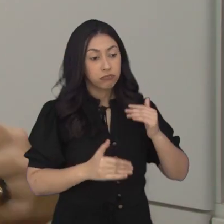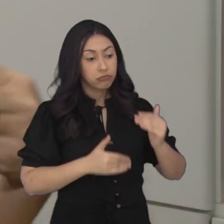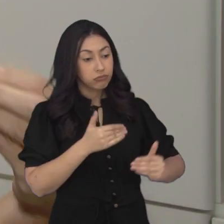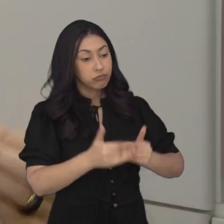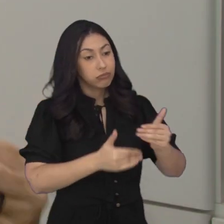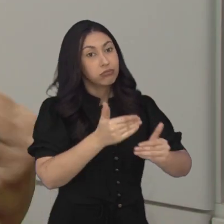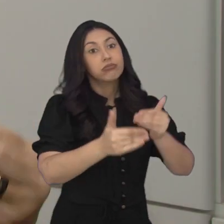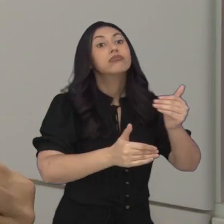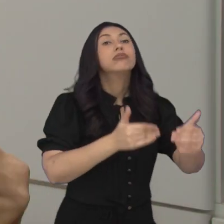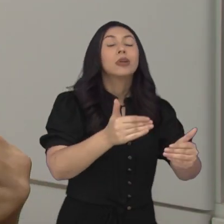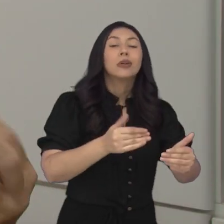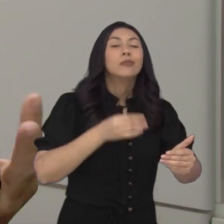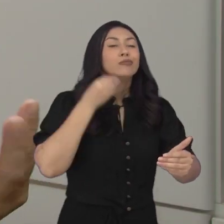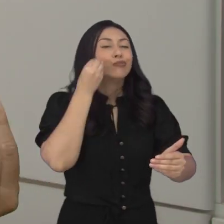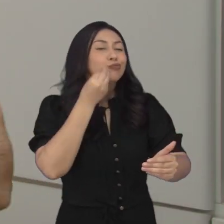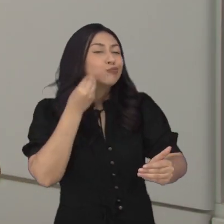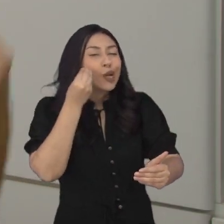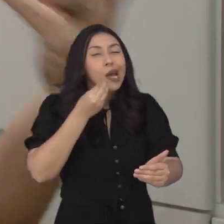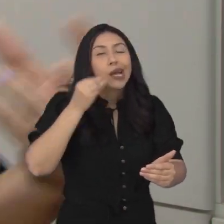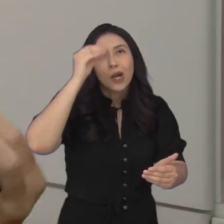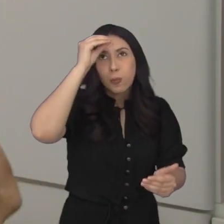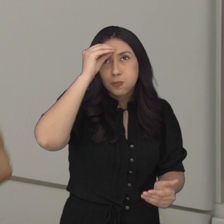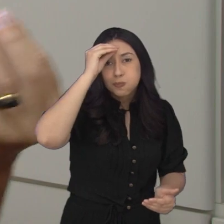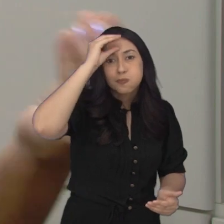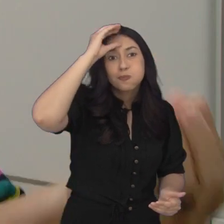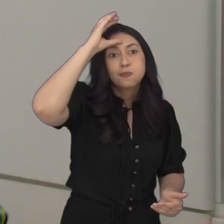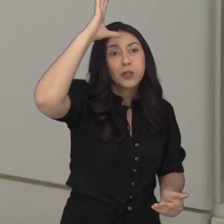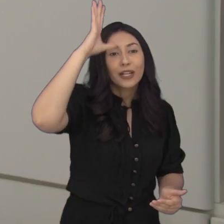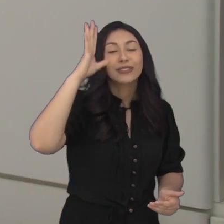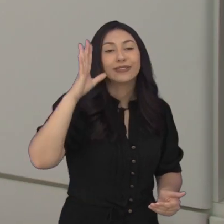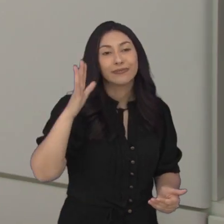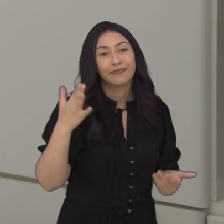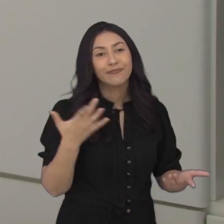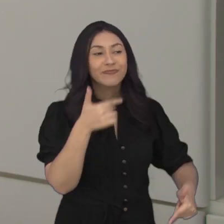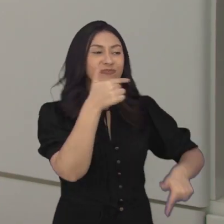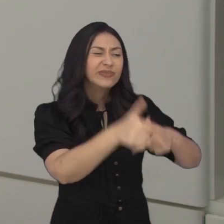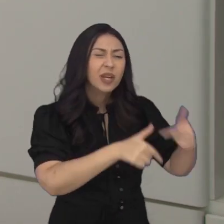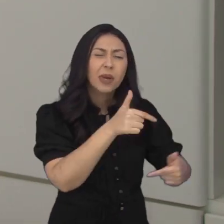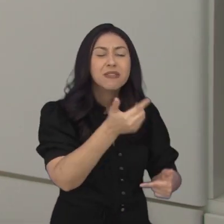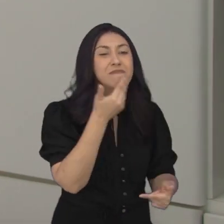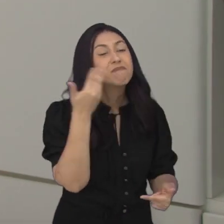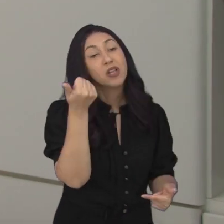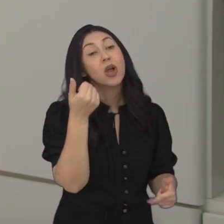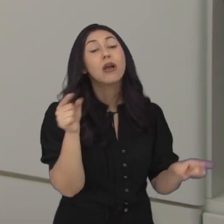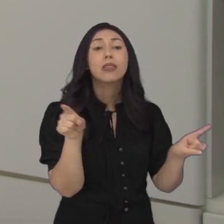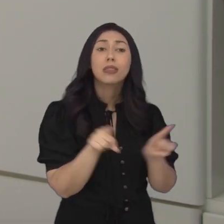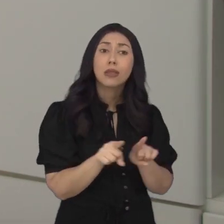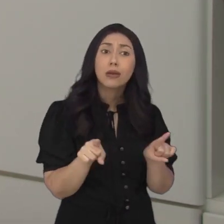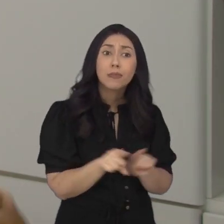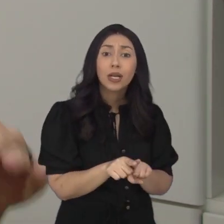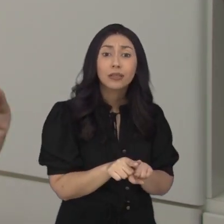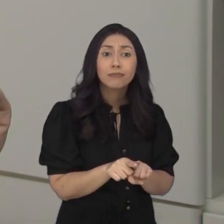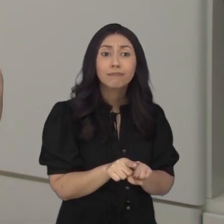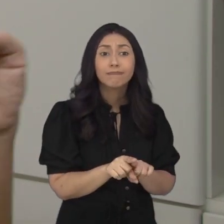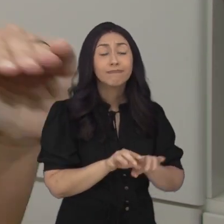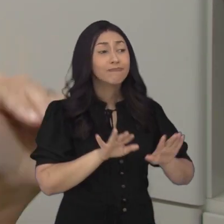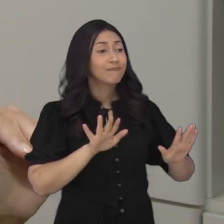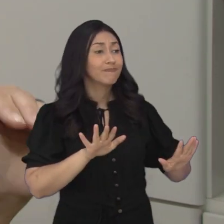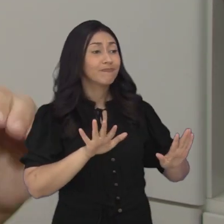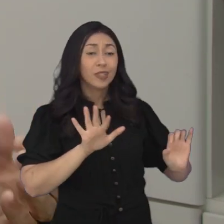adquirindo muito know-how, muito conhecimento para fazer o trabalho. E fora que é